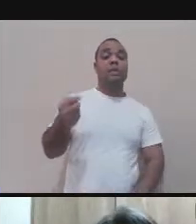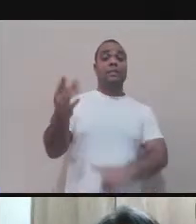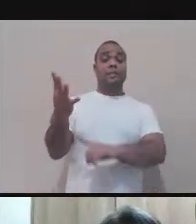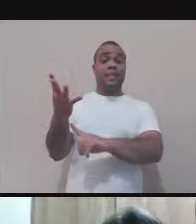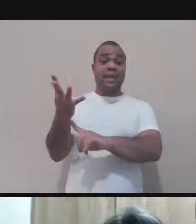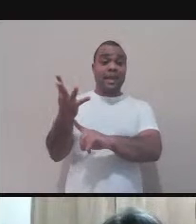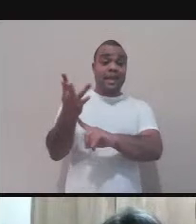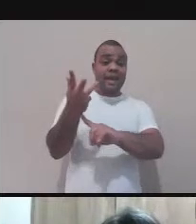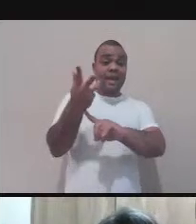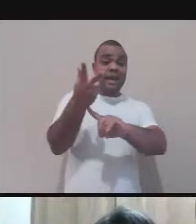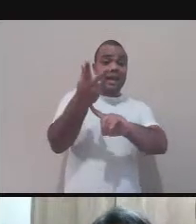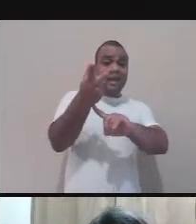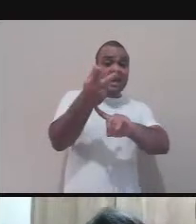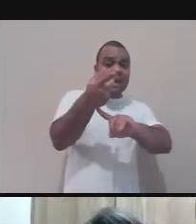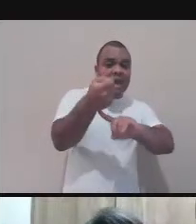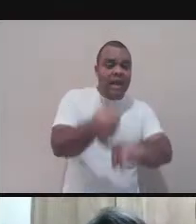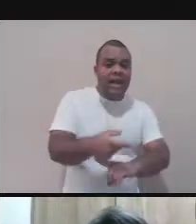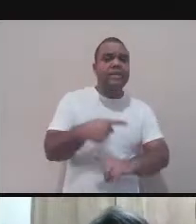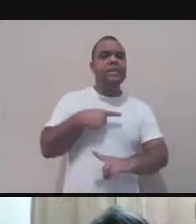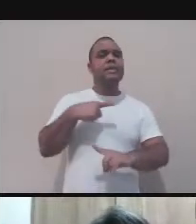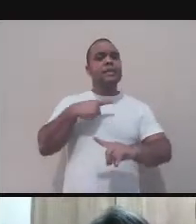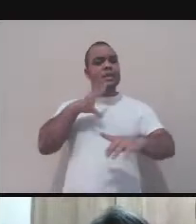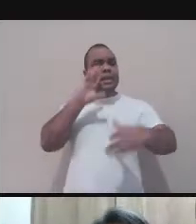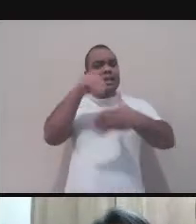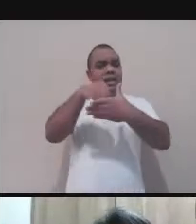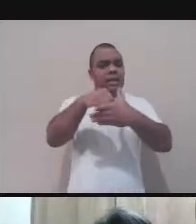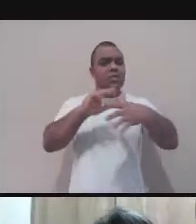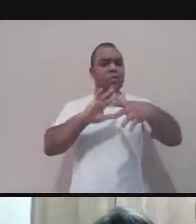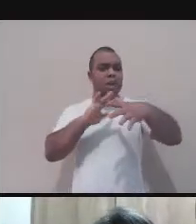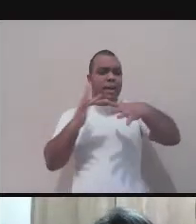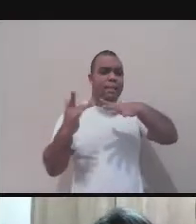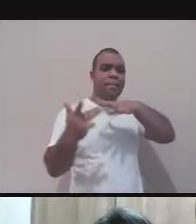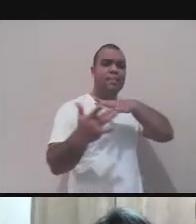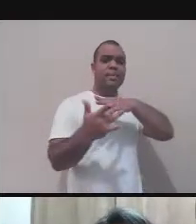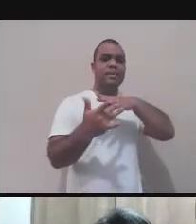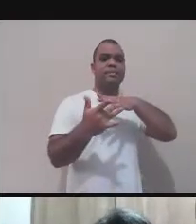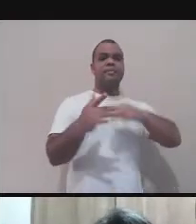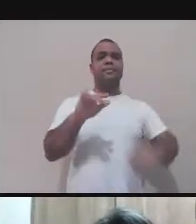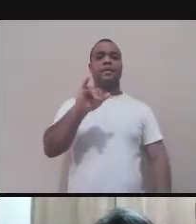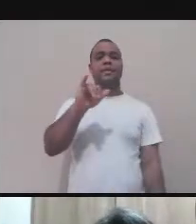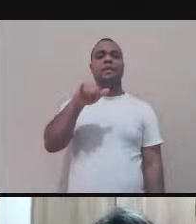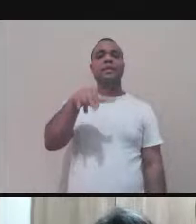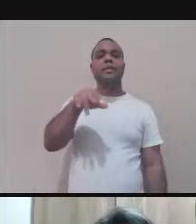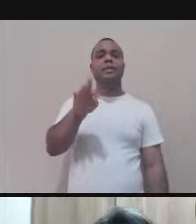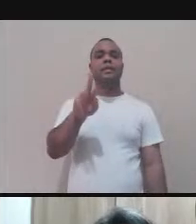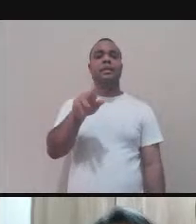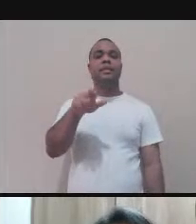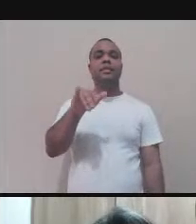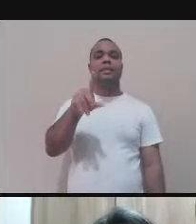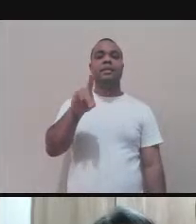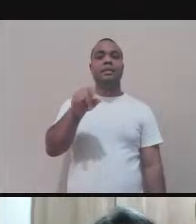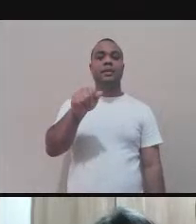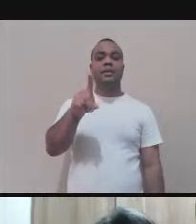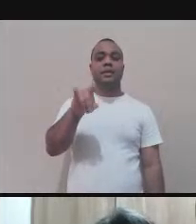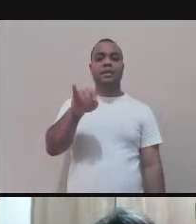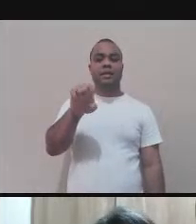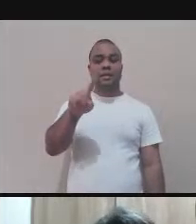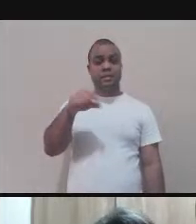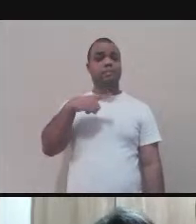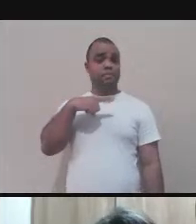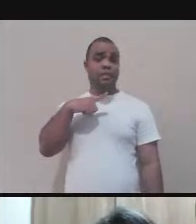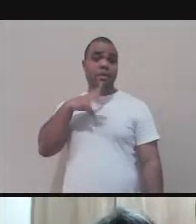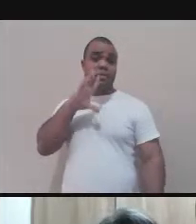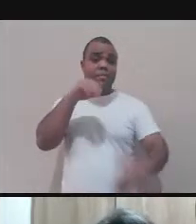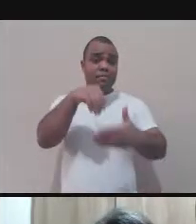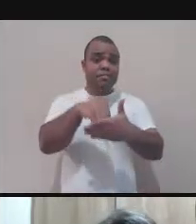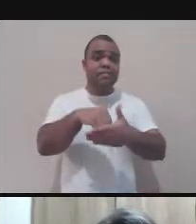necessariamente verdadeira. A interação entre as mídias pode se articular sem que as artes estejam aí implicadas,